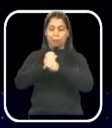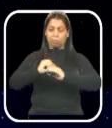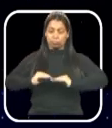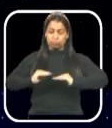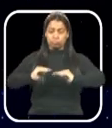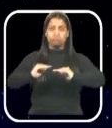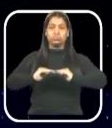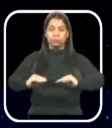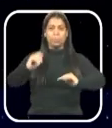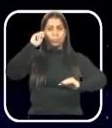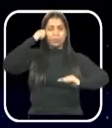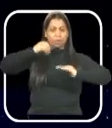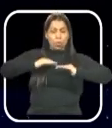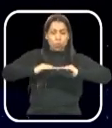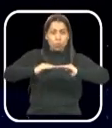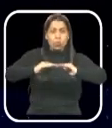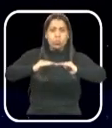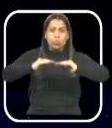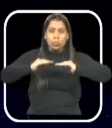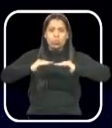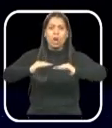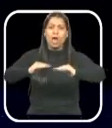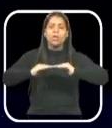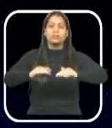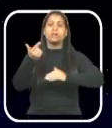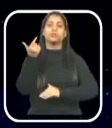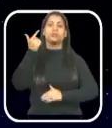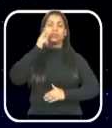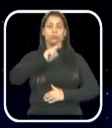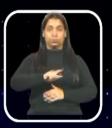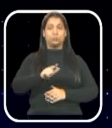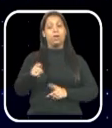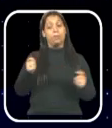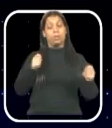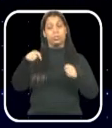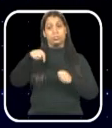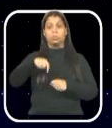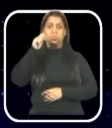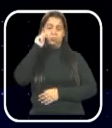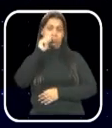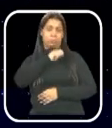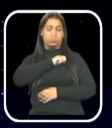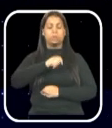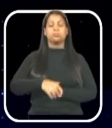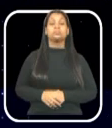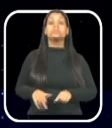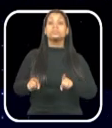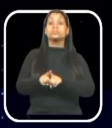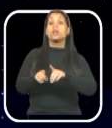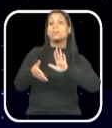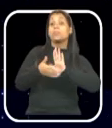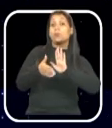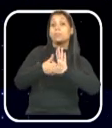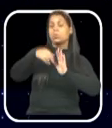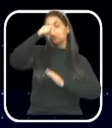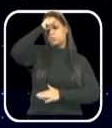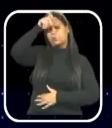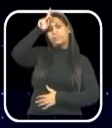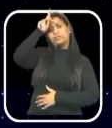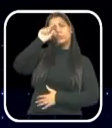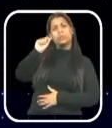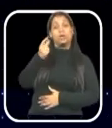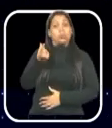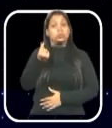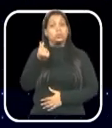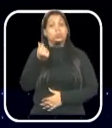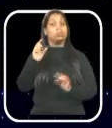recapeamento asfáltico, até que o nivelamento adequado seja realizado pela administração municipal e a proposta do Poder Executivo